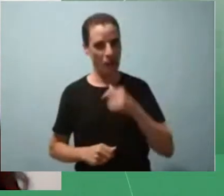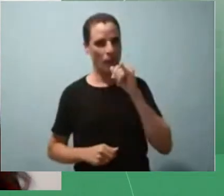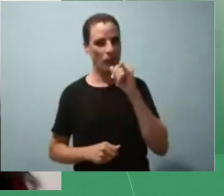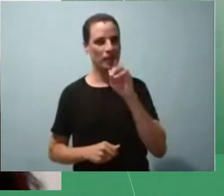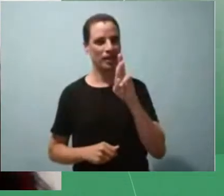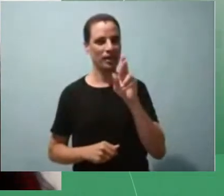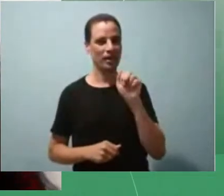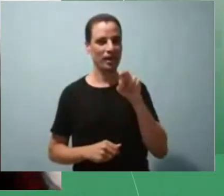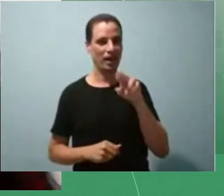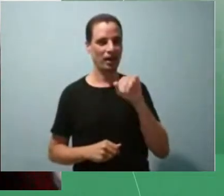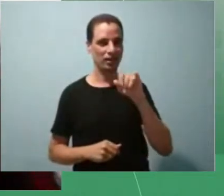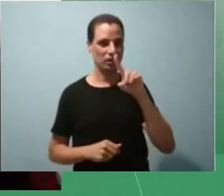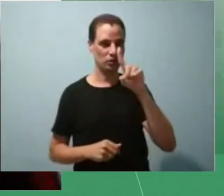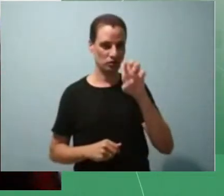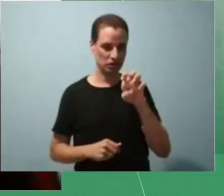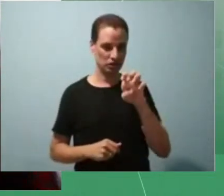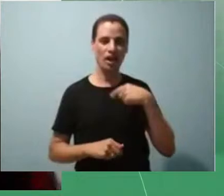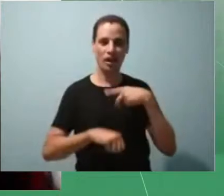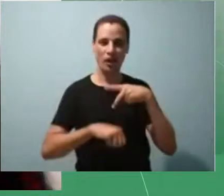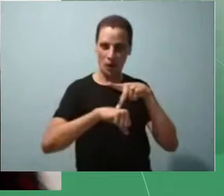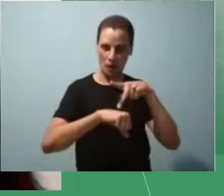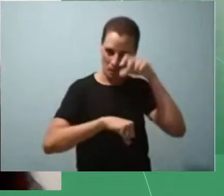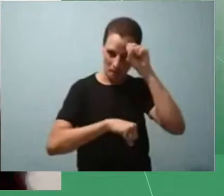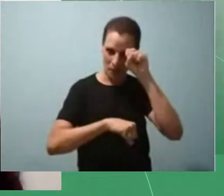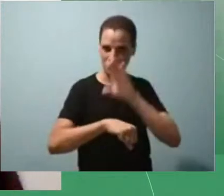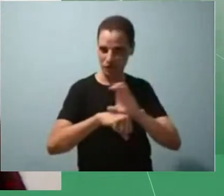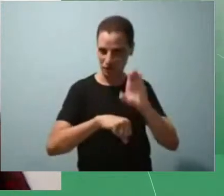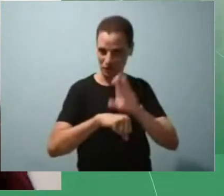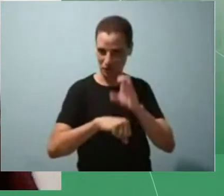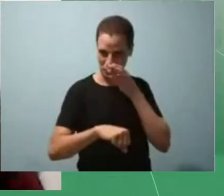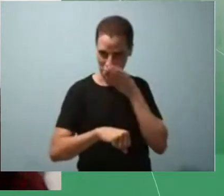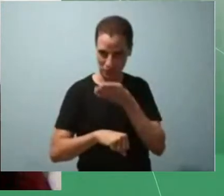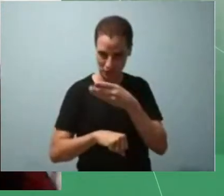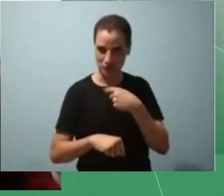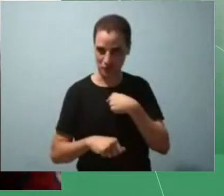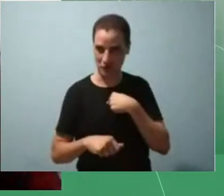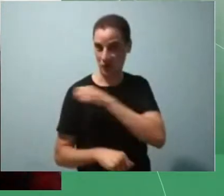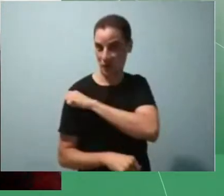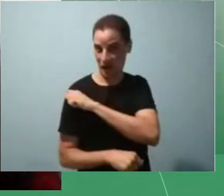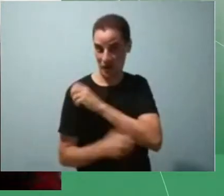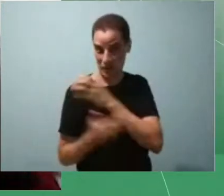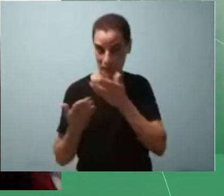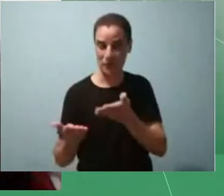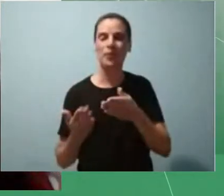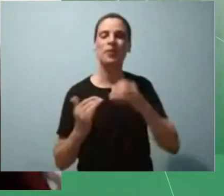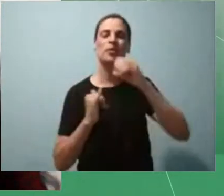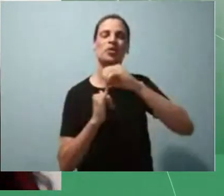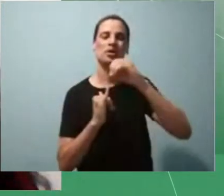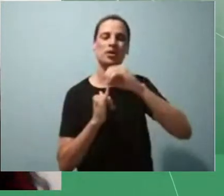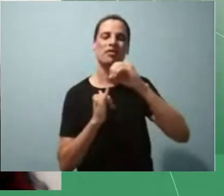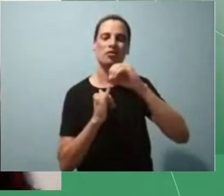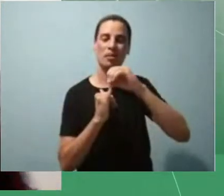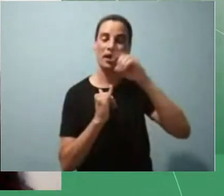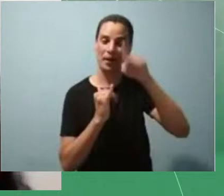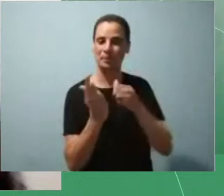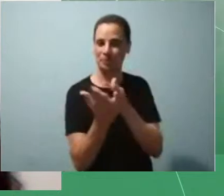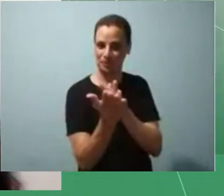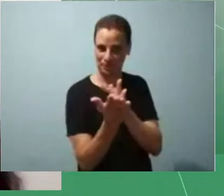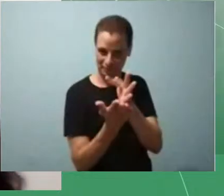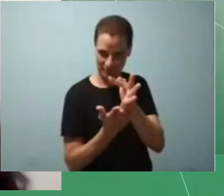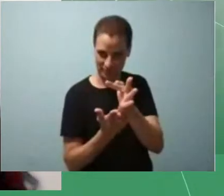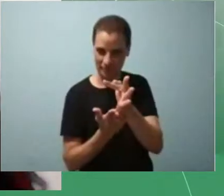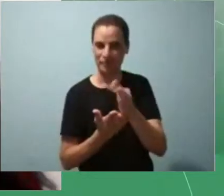pós-graduanda do curso de pós-graduação do IFB do campus Riacho Fundo.